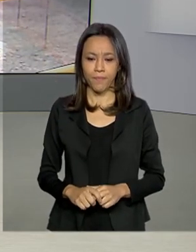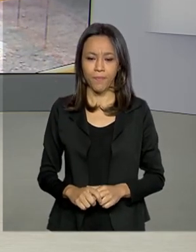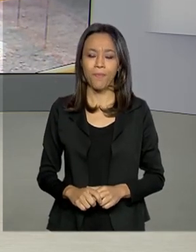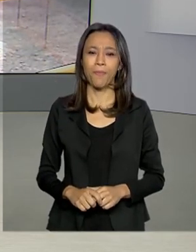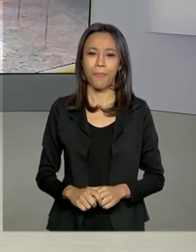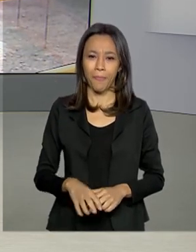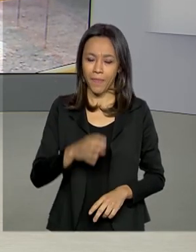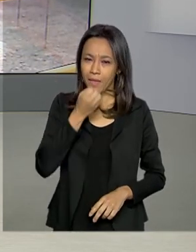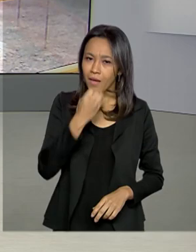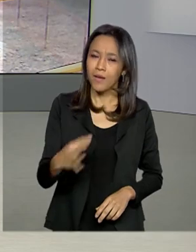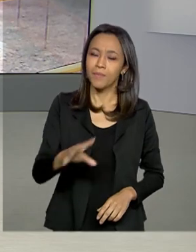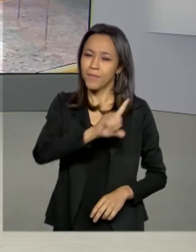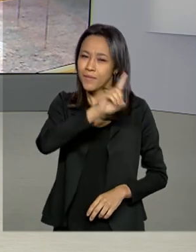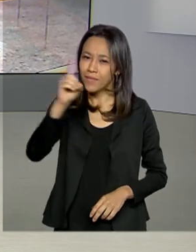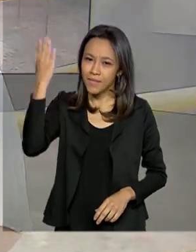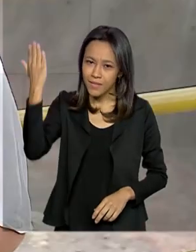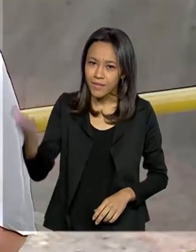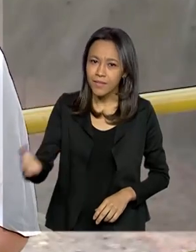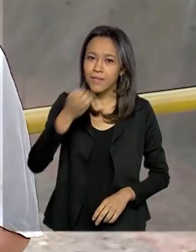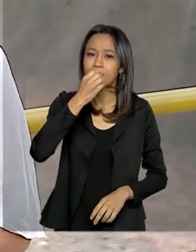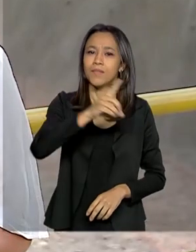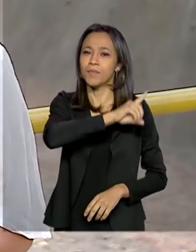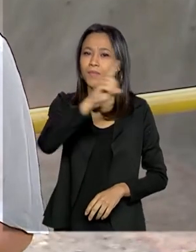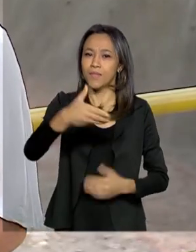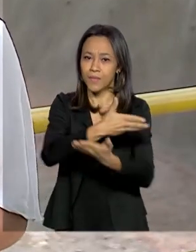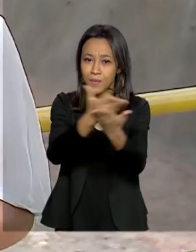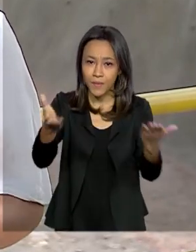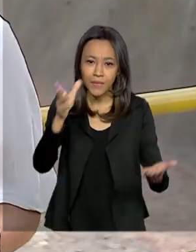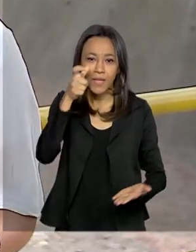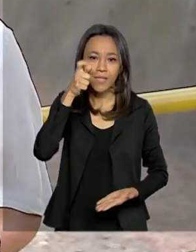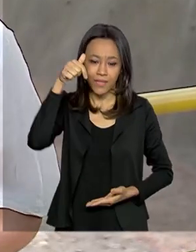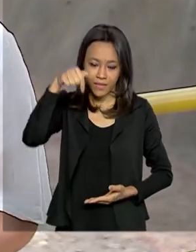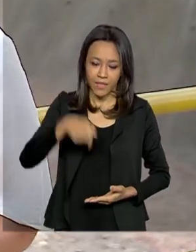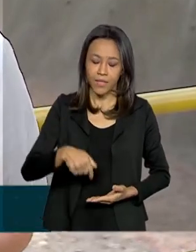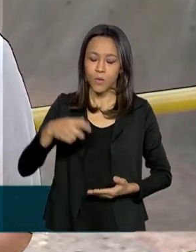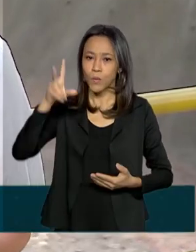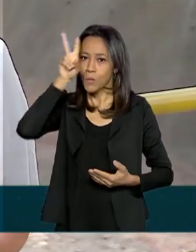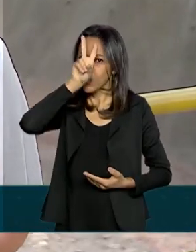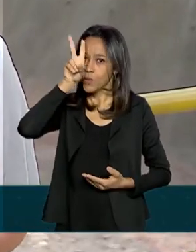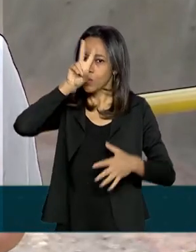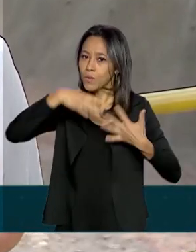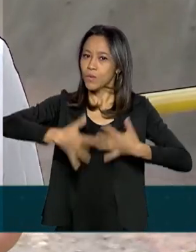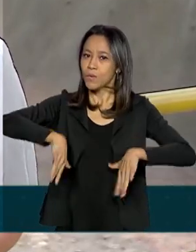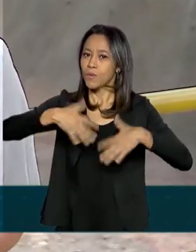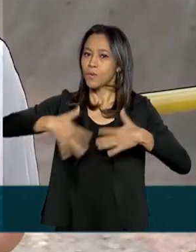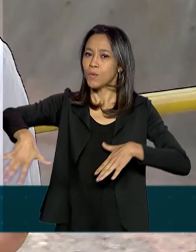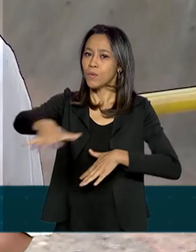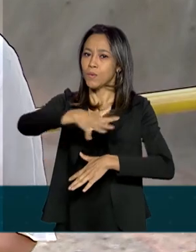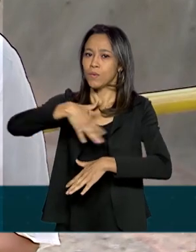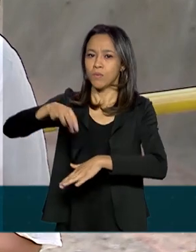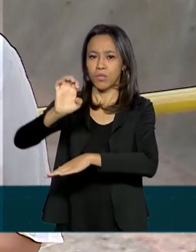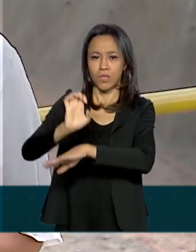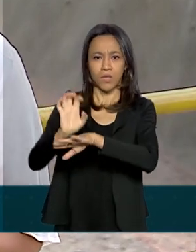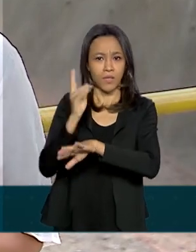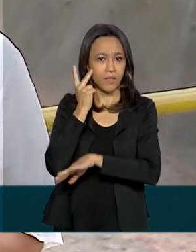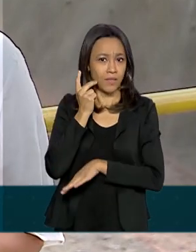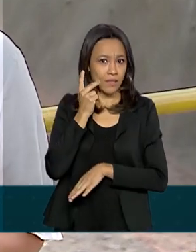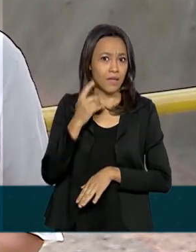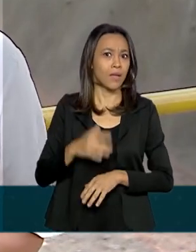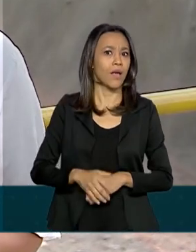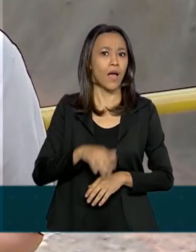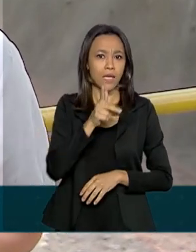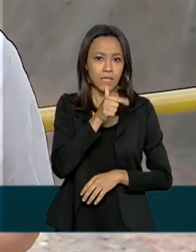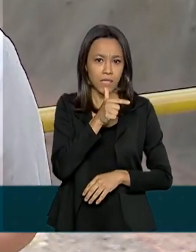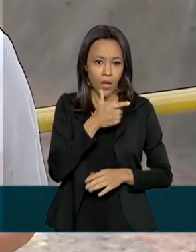Bom dia, Ana! Bom dia a todos que nos acompanham aqui na TV Brasil. Um dia histórico para os cearenses, sem sombra de dúvidas. As